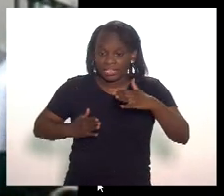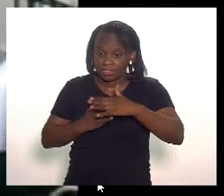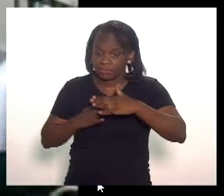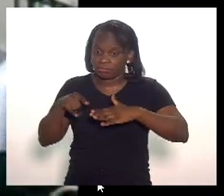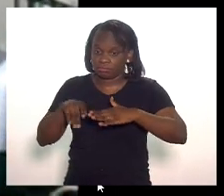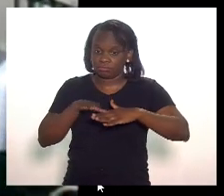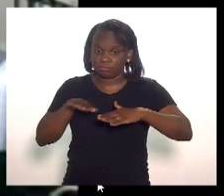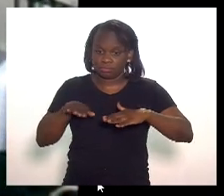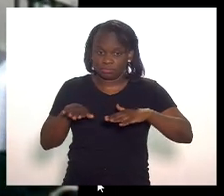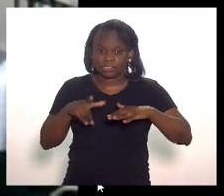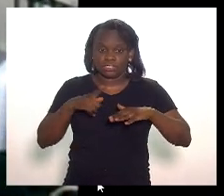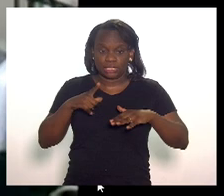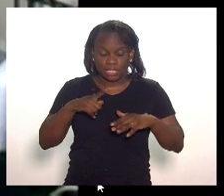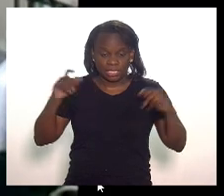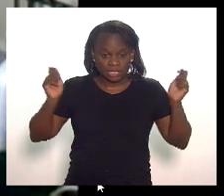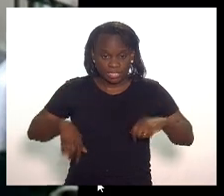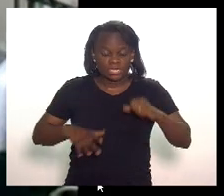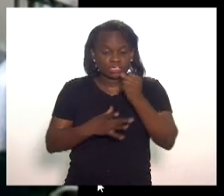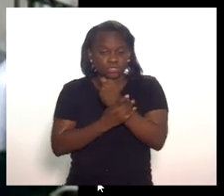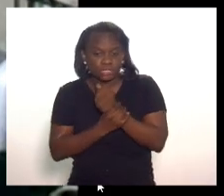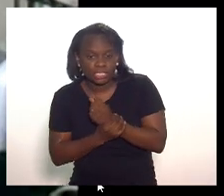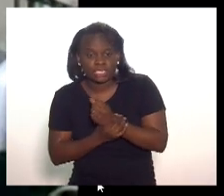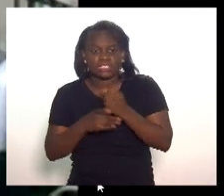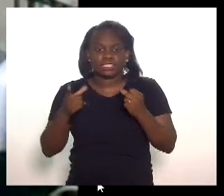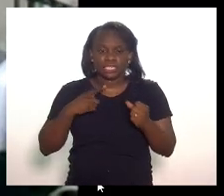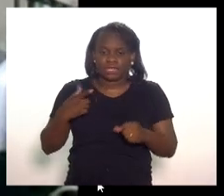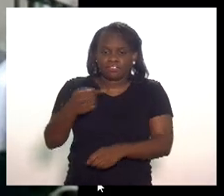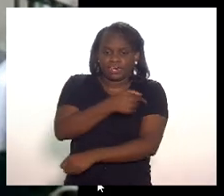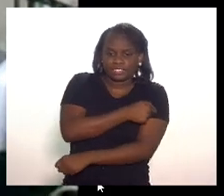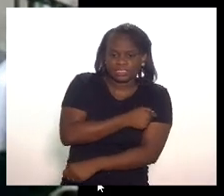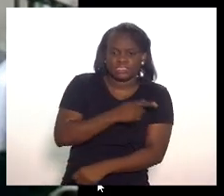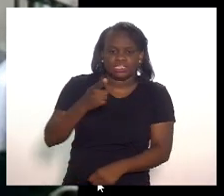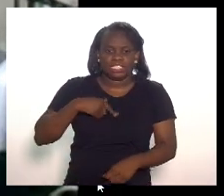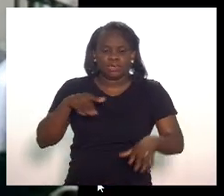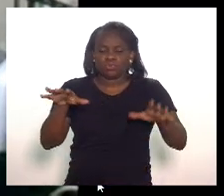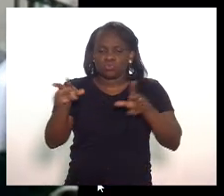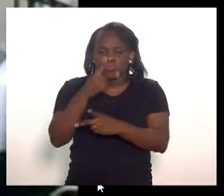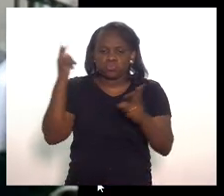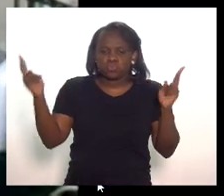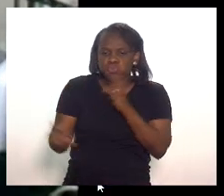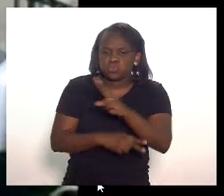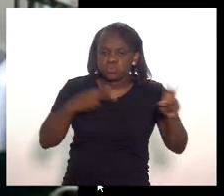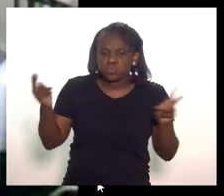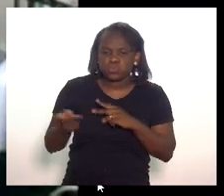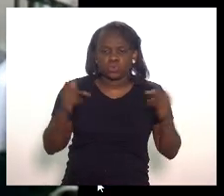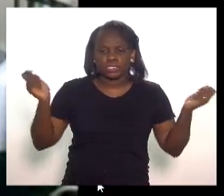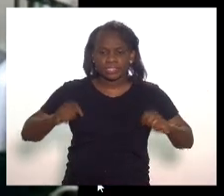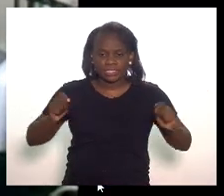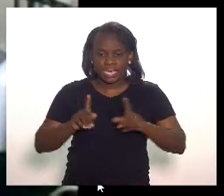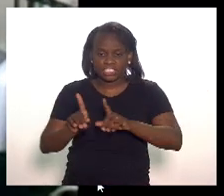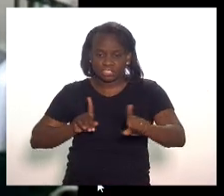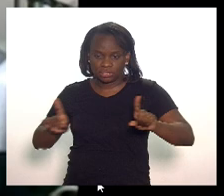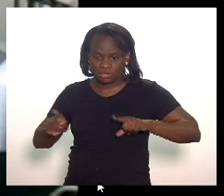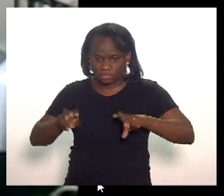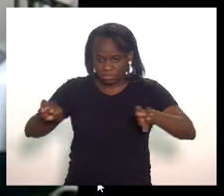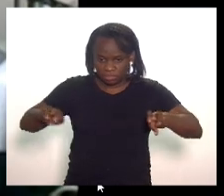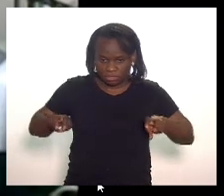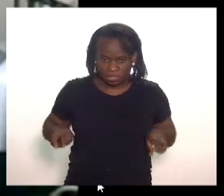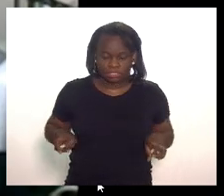onde houver condições de segurança onde houver vacinação onde houver ventilação onde houver condições de distanciamento